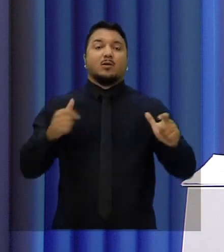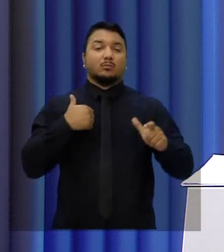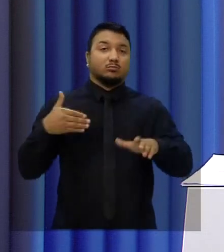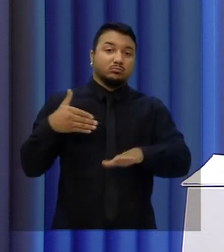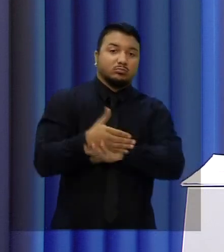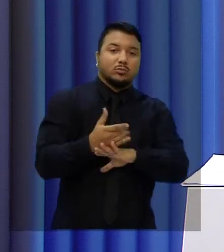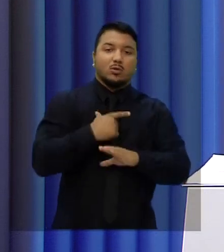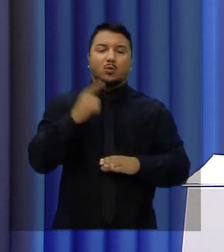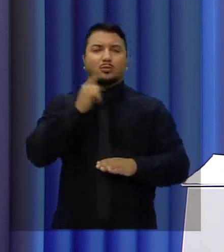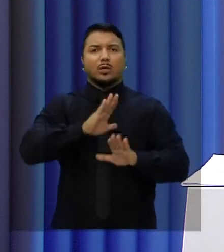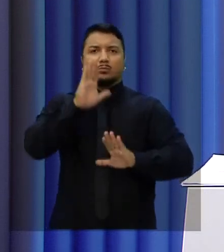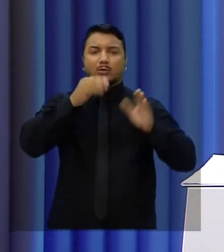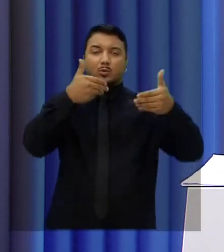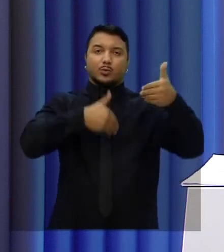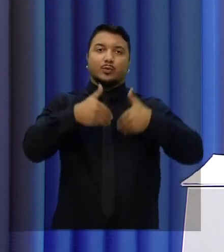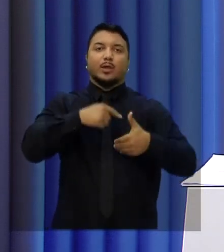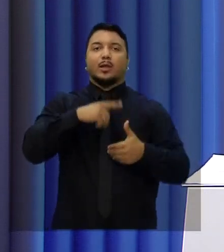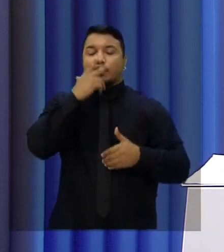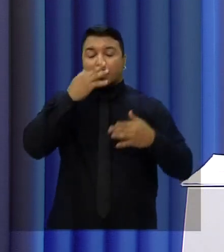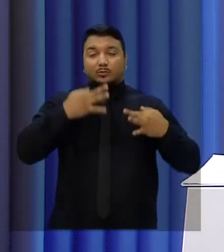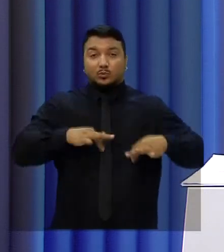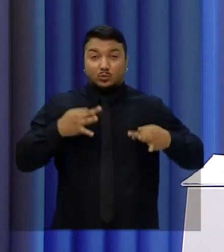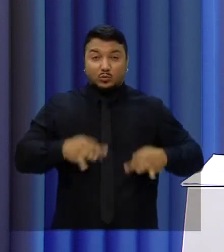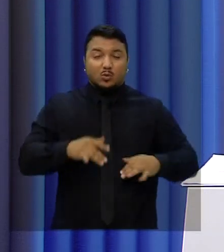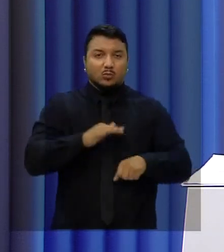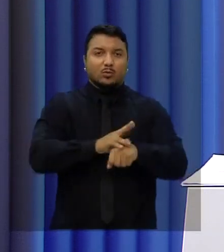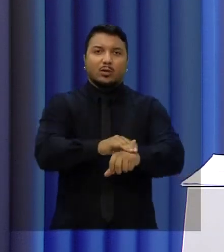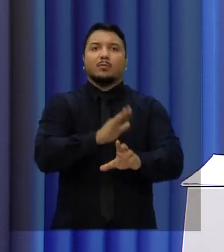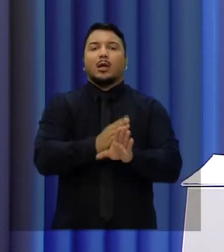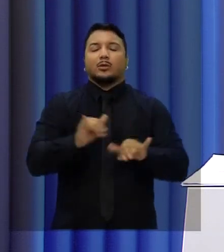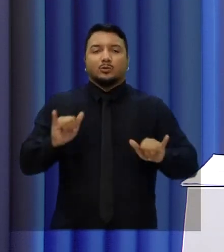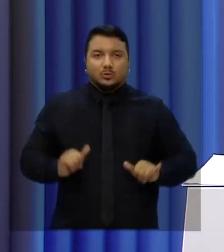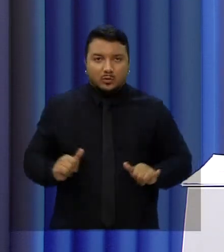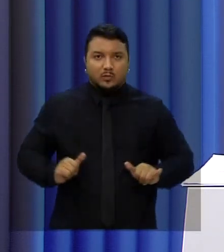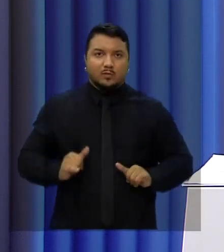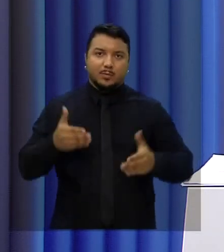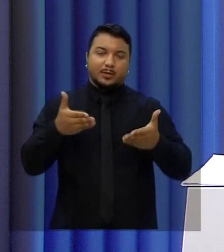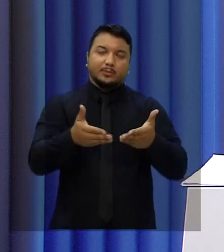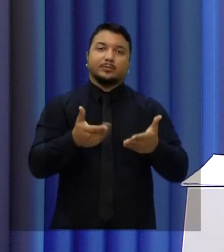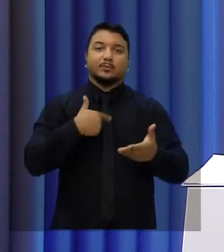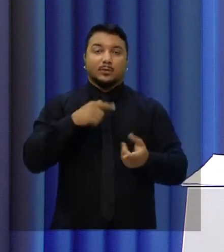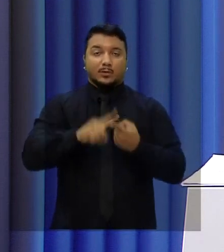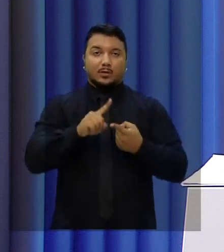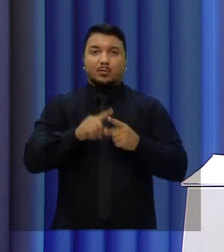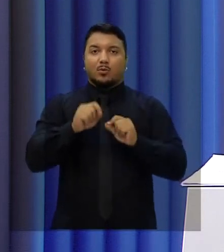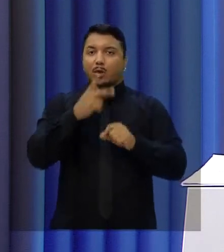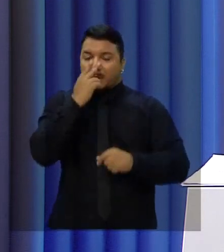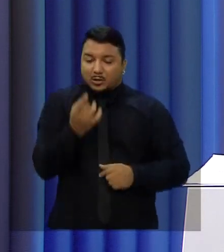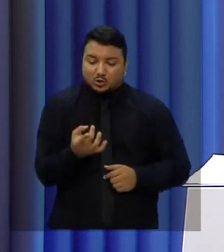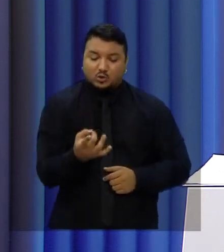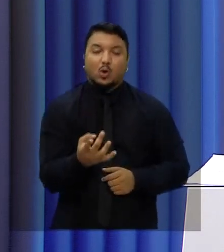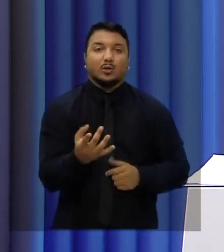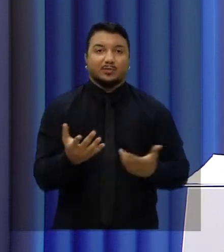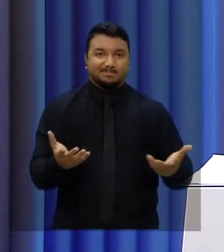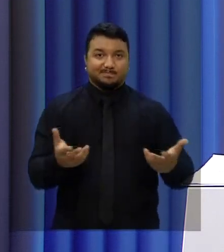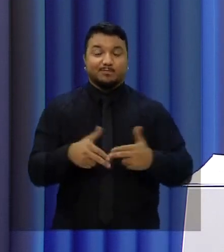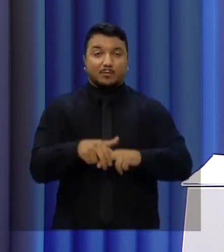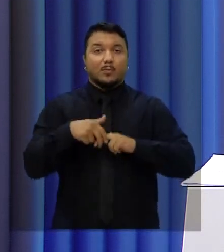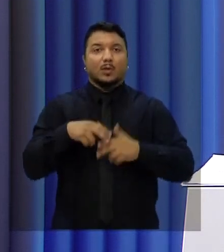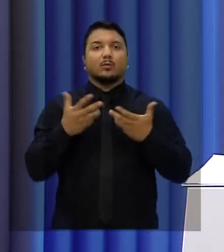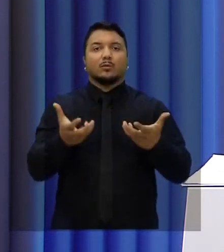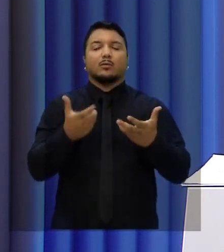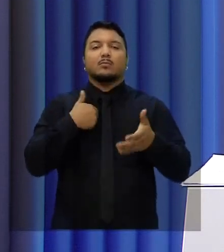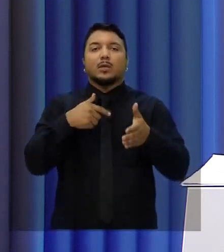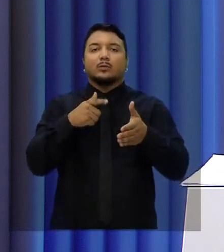consegue o tratamento, além da dor da doença, do sofrimento da doença e do tratamento, tem a solidão da alma. Por isso, eu quero fazer